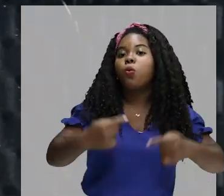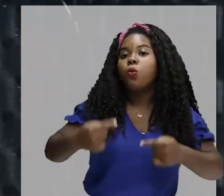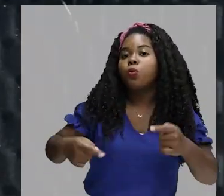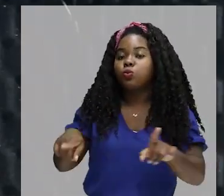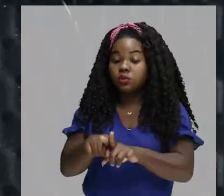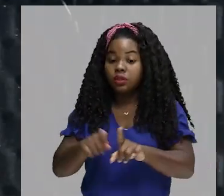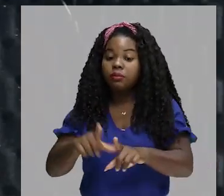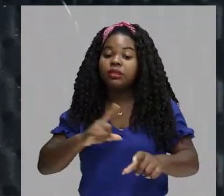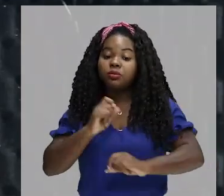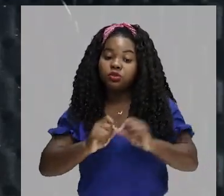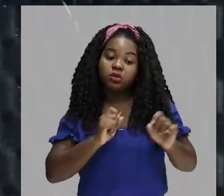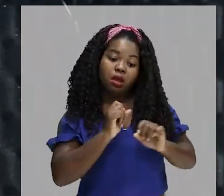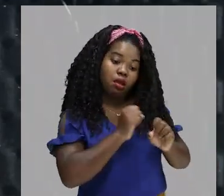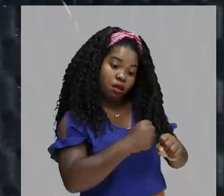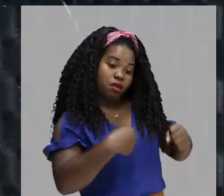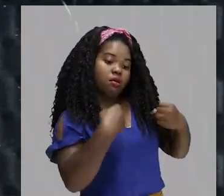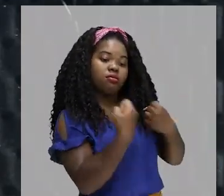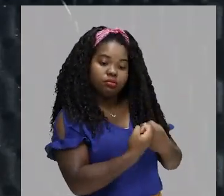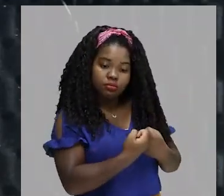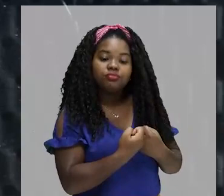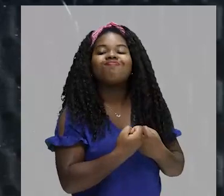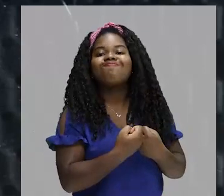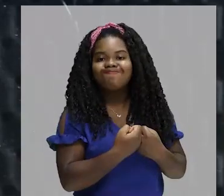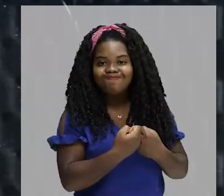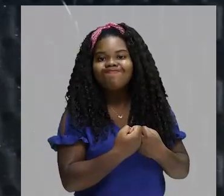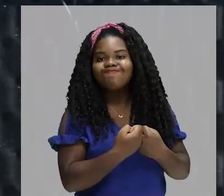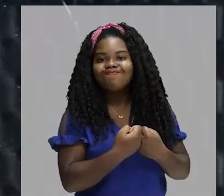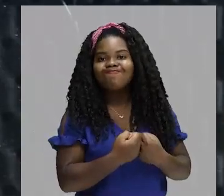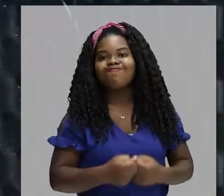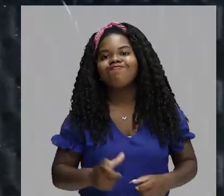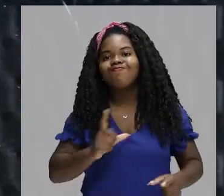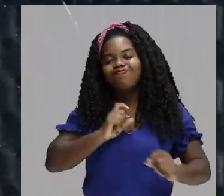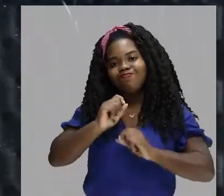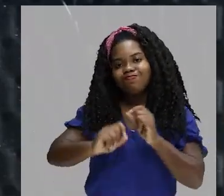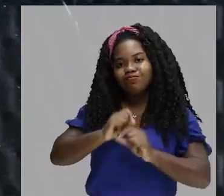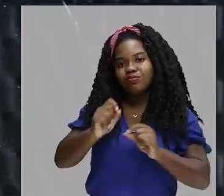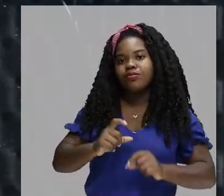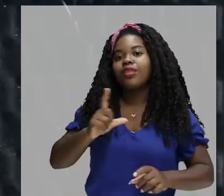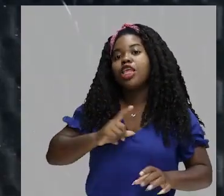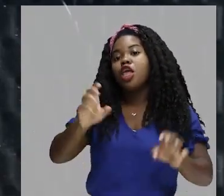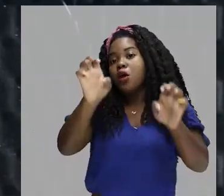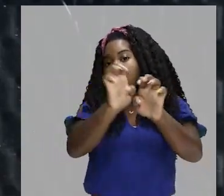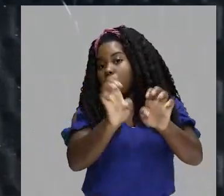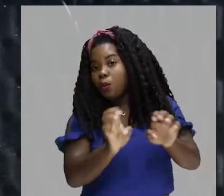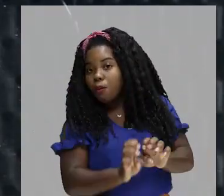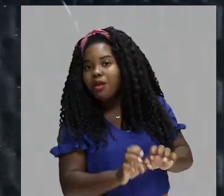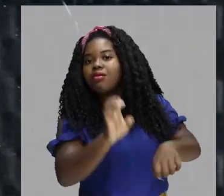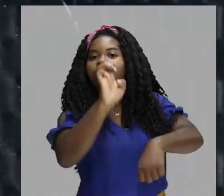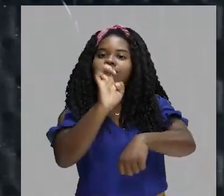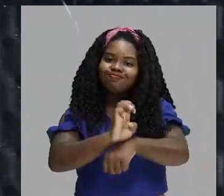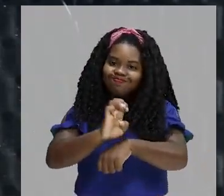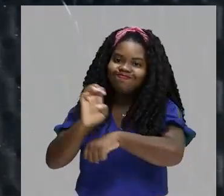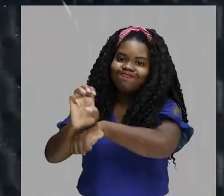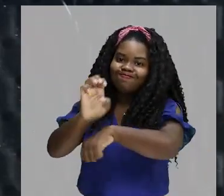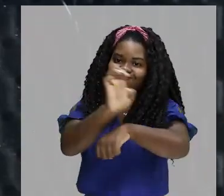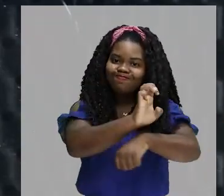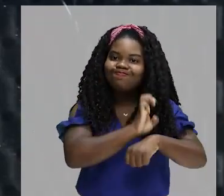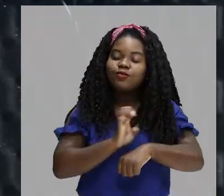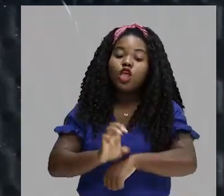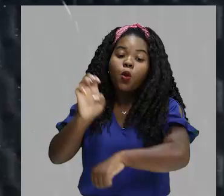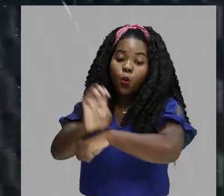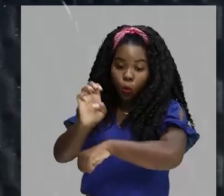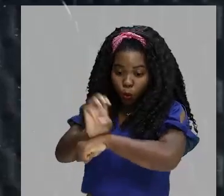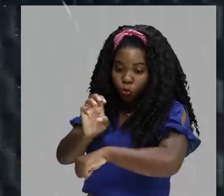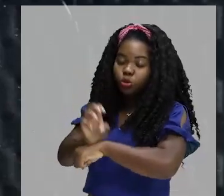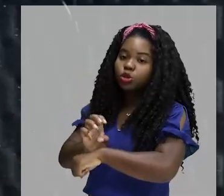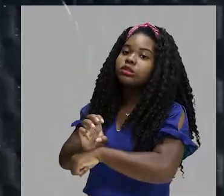estamos diante de sociedades que irão, na verdade, ter uma estrutura de estado. O estado vai estar